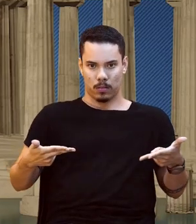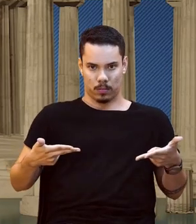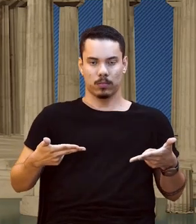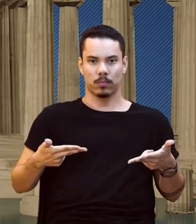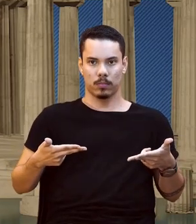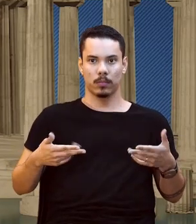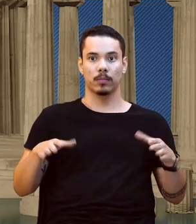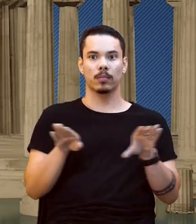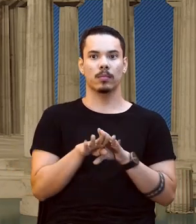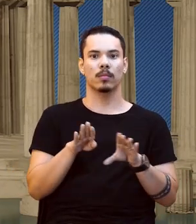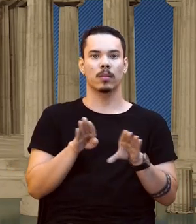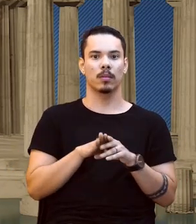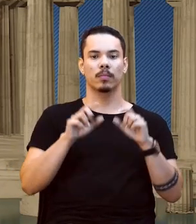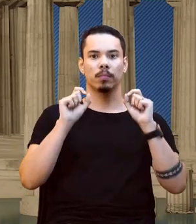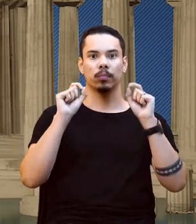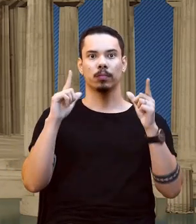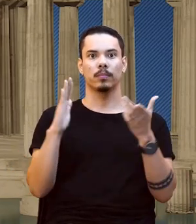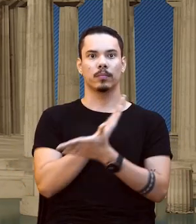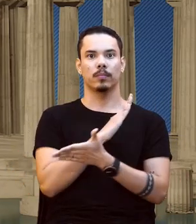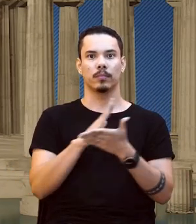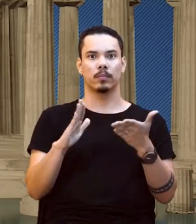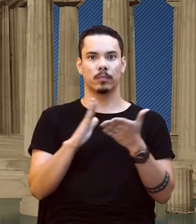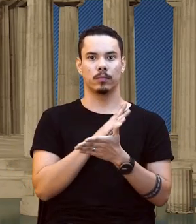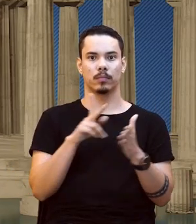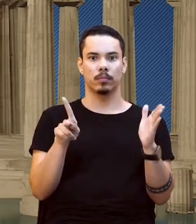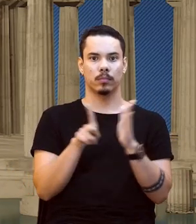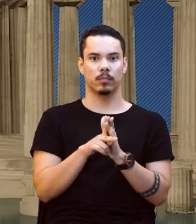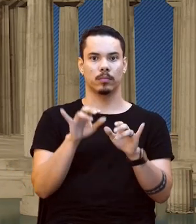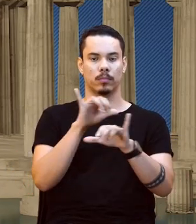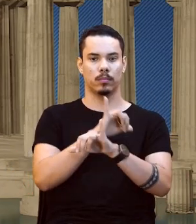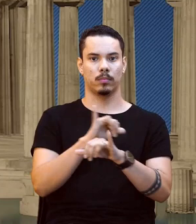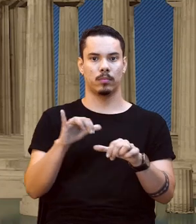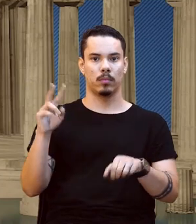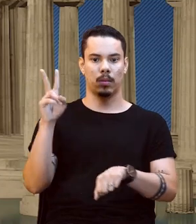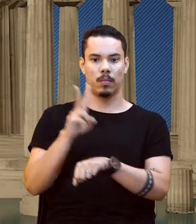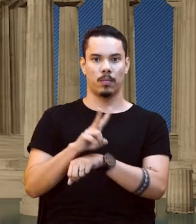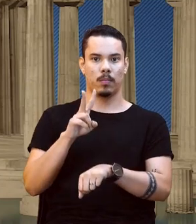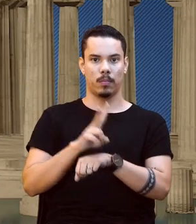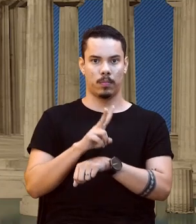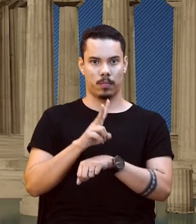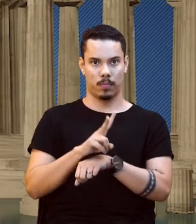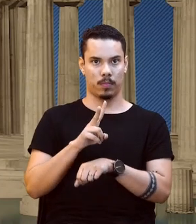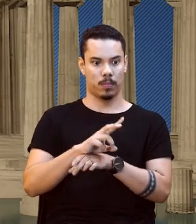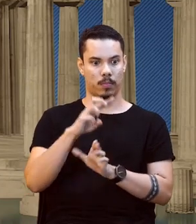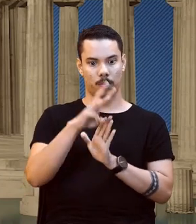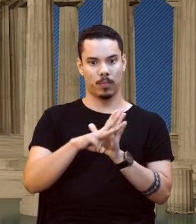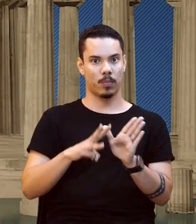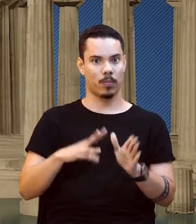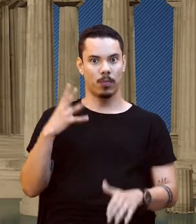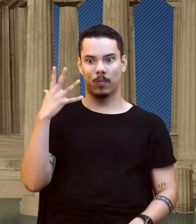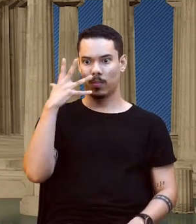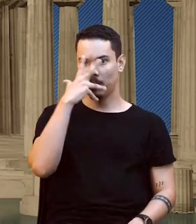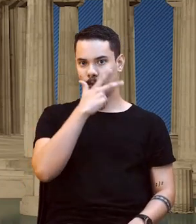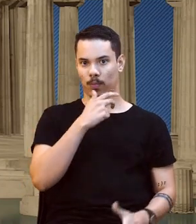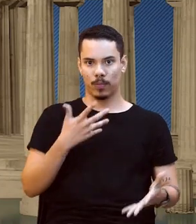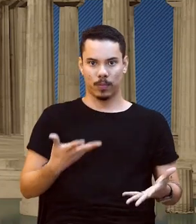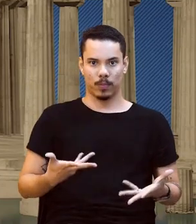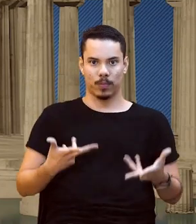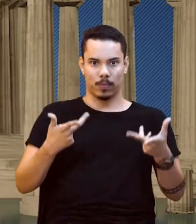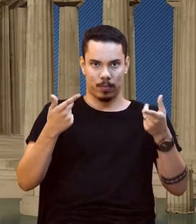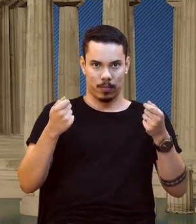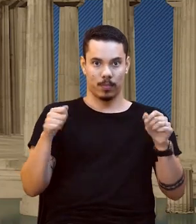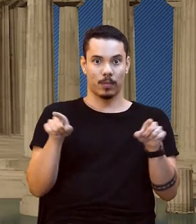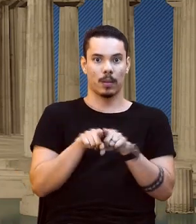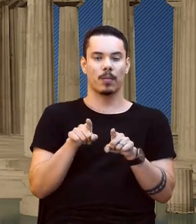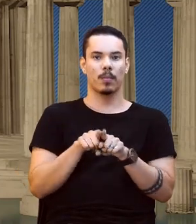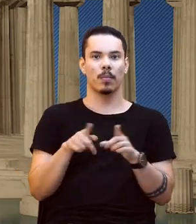também ela alerta, né, alguns órgãos públicos para preservar esse rio Madeira lindo e maravilhoso. E também o impacto dos empagos da usina,